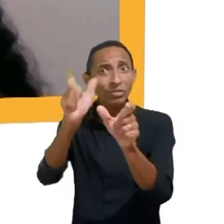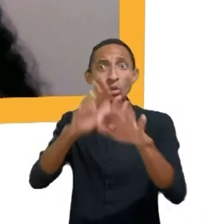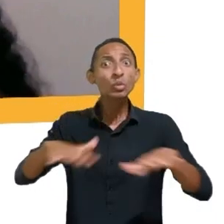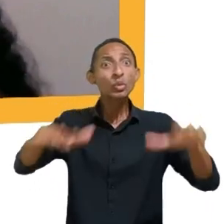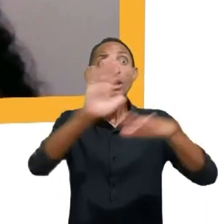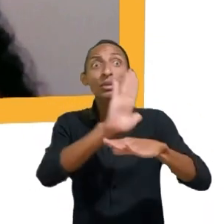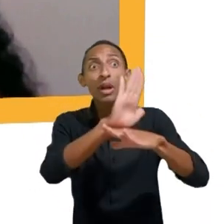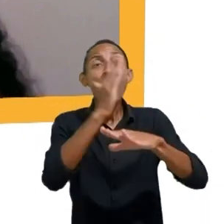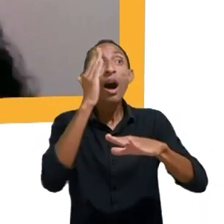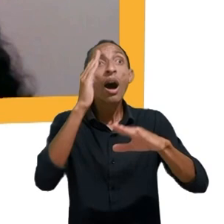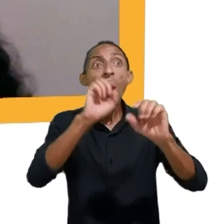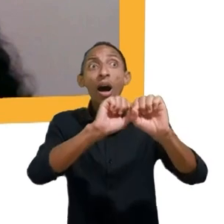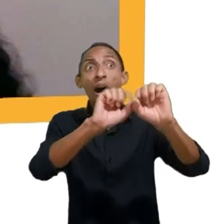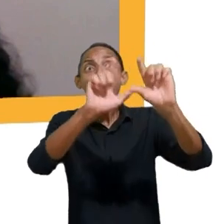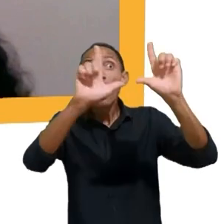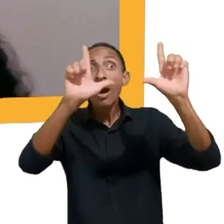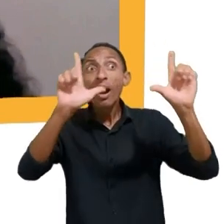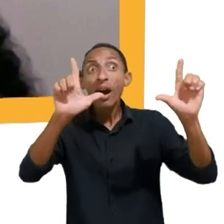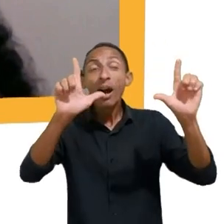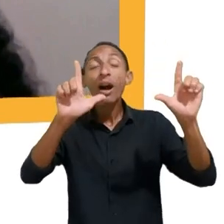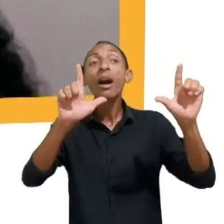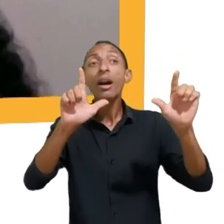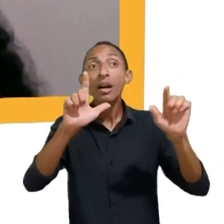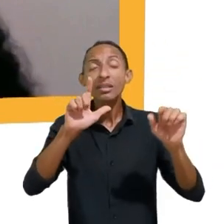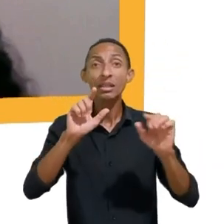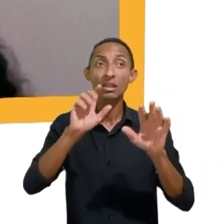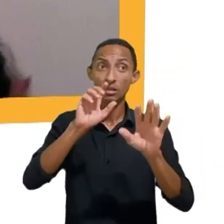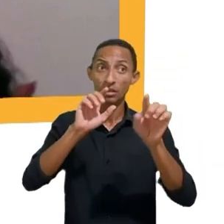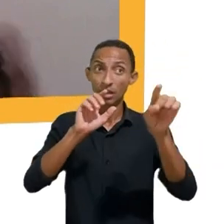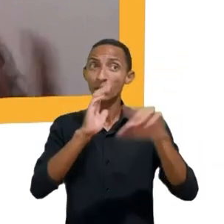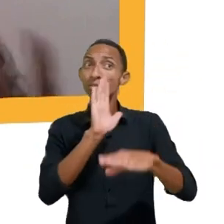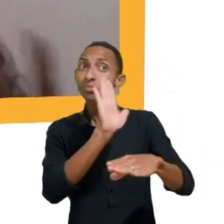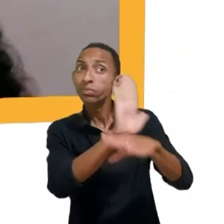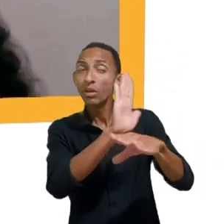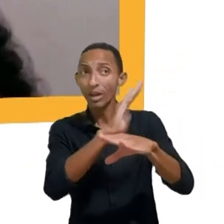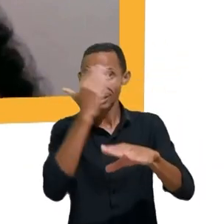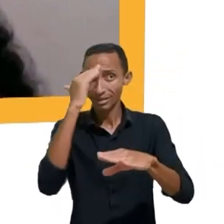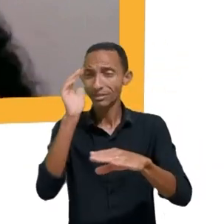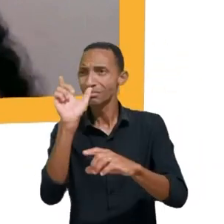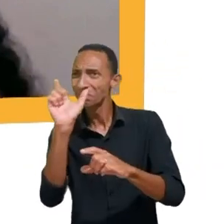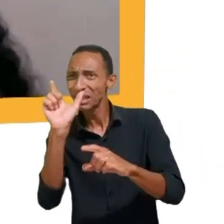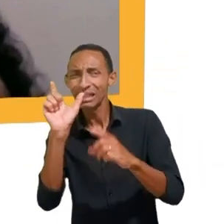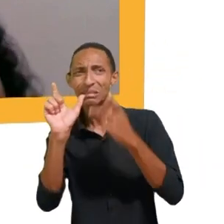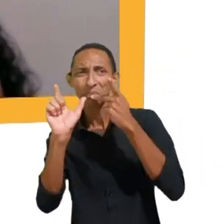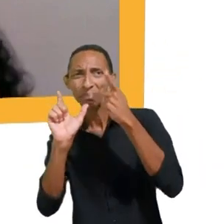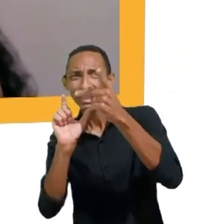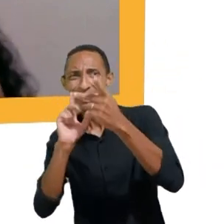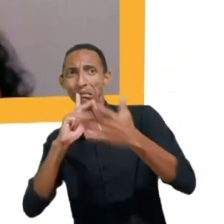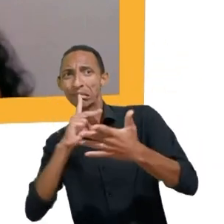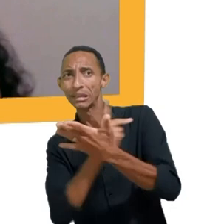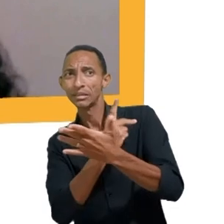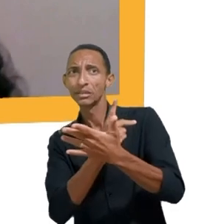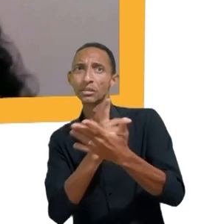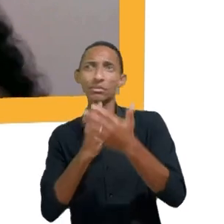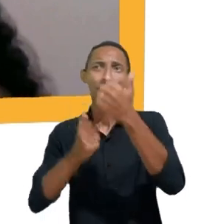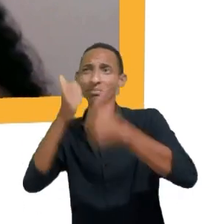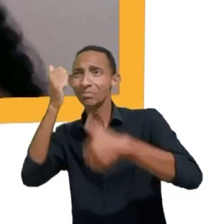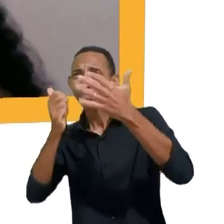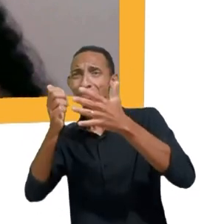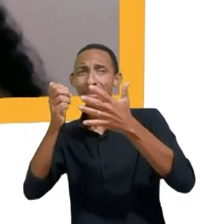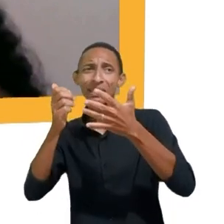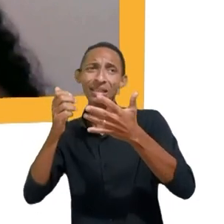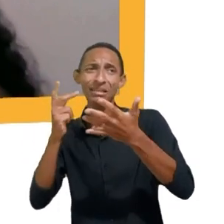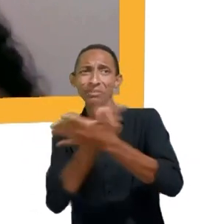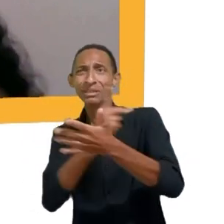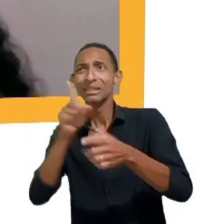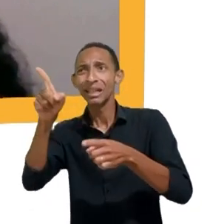uma fala errada uma fala mal posicionada algo que você não conseguiu se expressar direito pode acabar machucando o seu